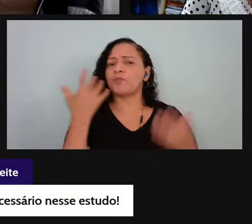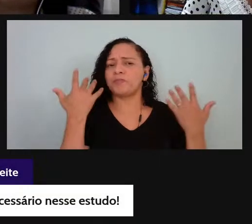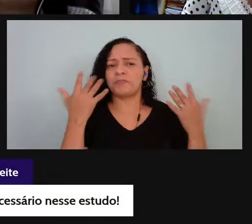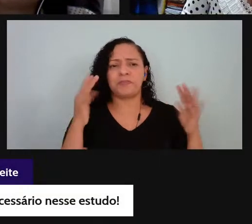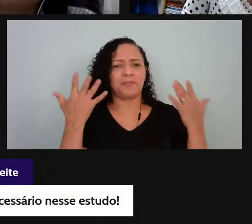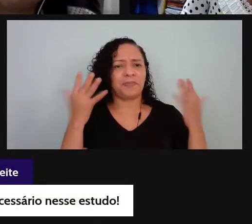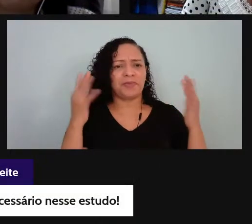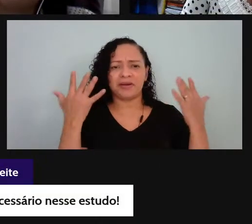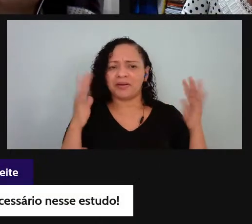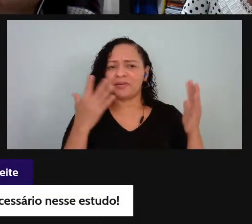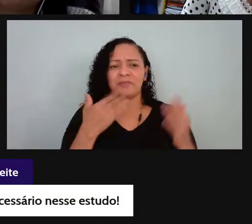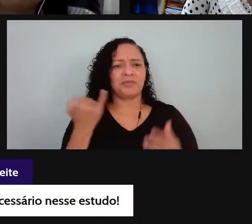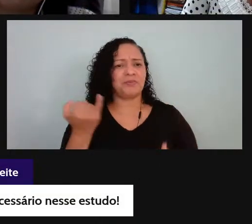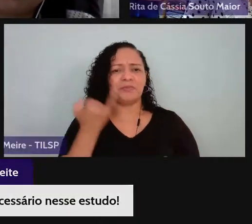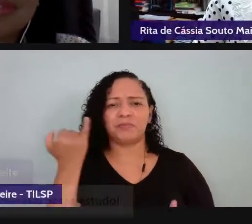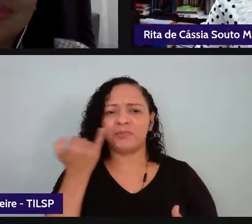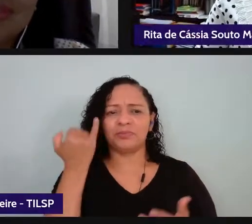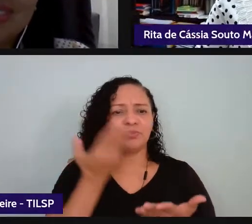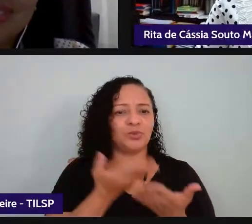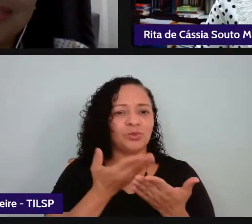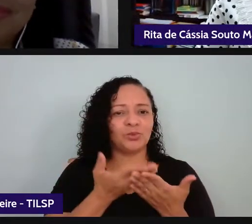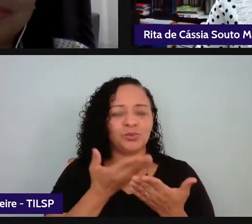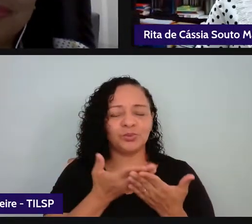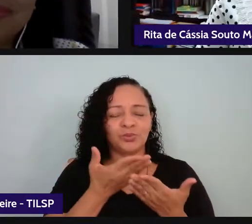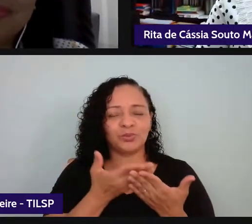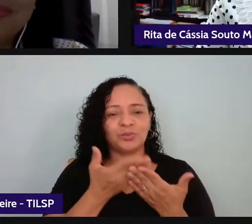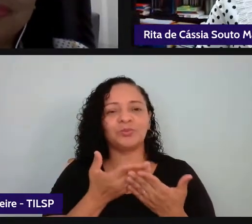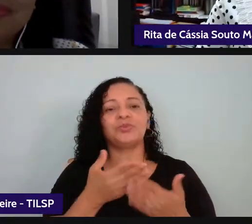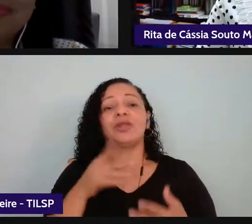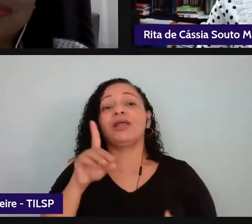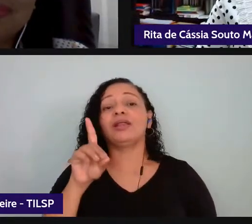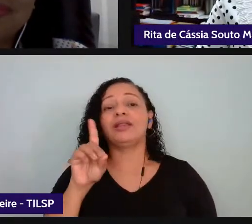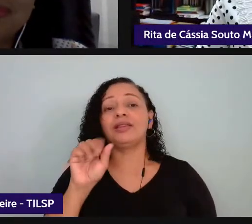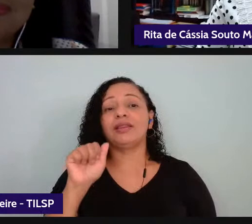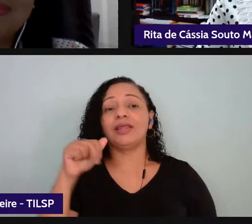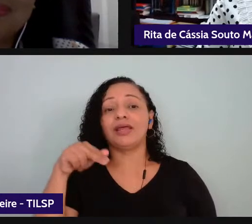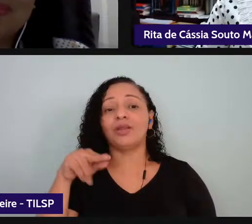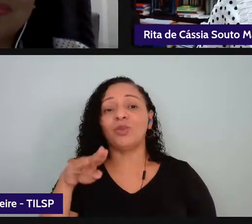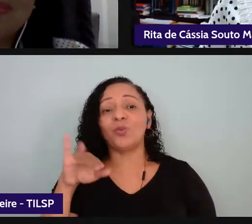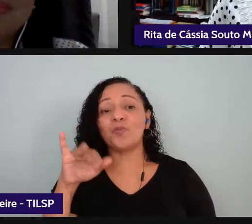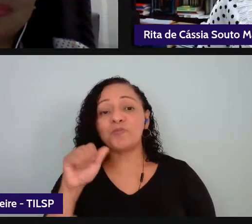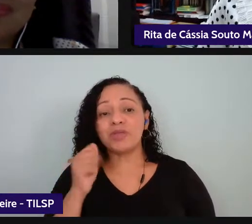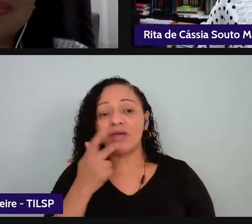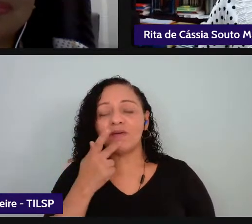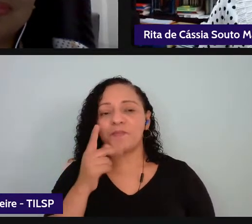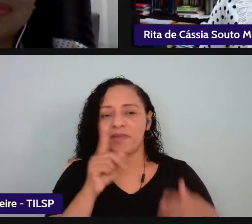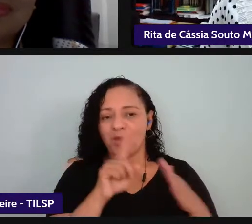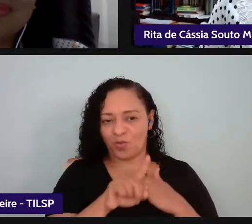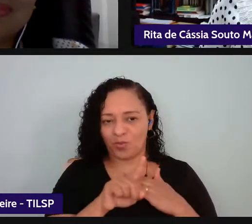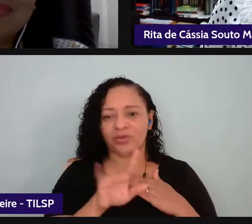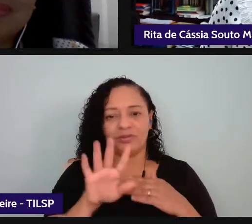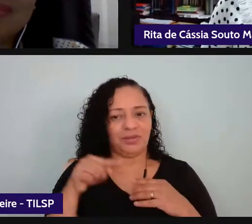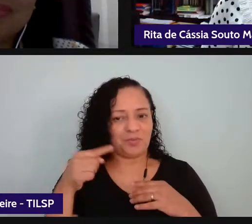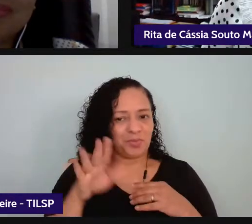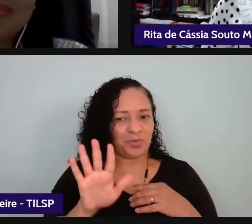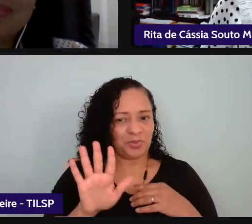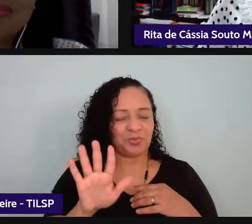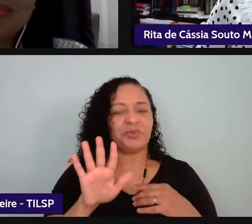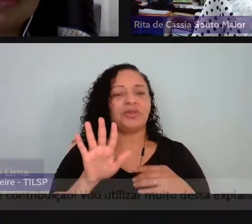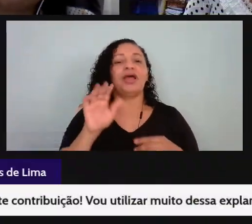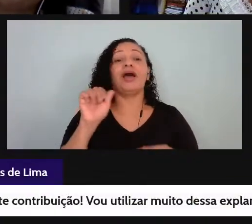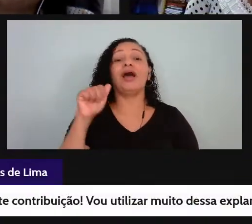estudo Danúbia faz uma pergunta eu faço já Antônio Carlos diz